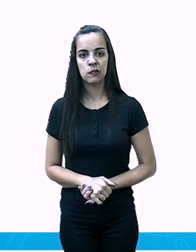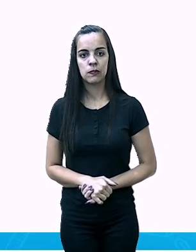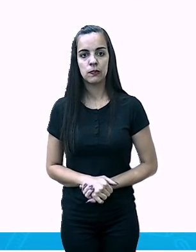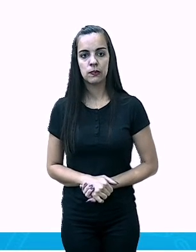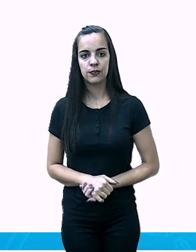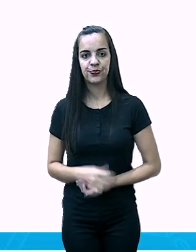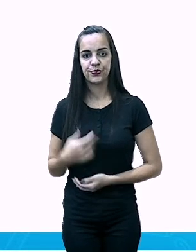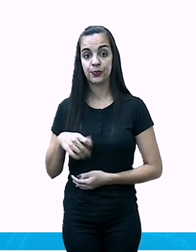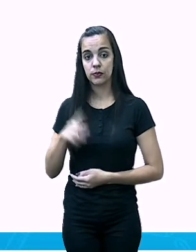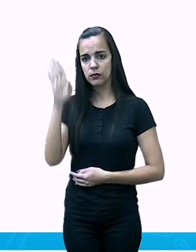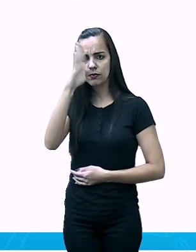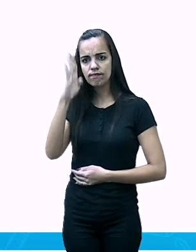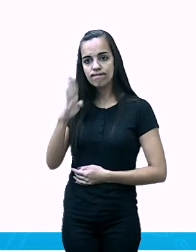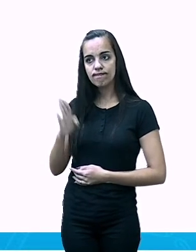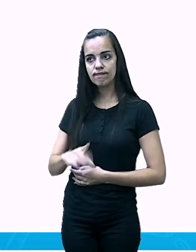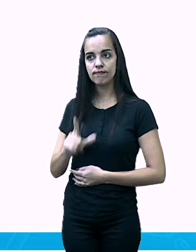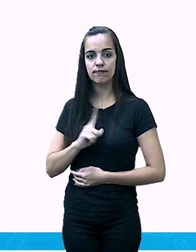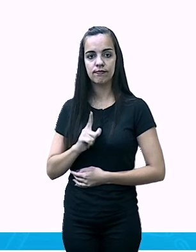Brasil,